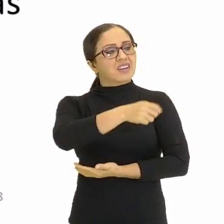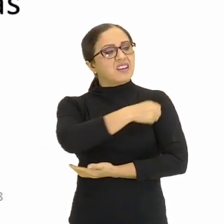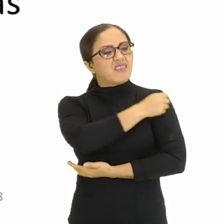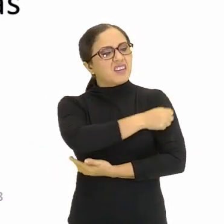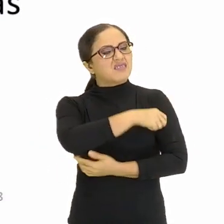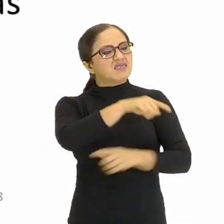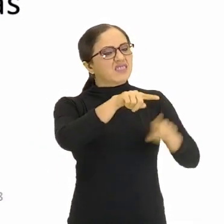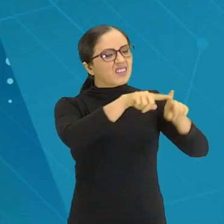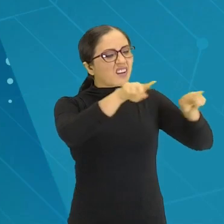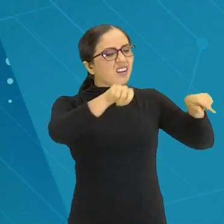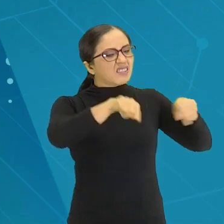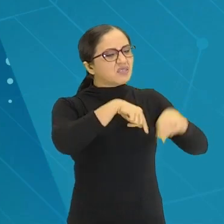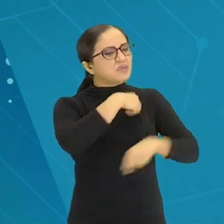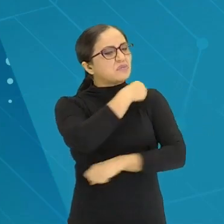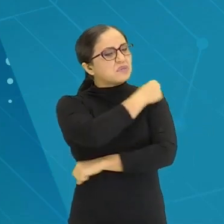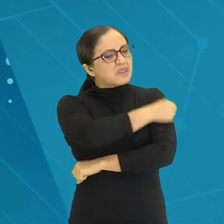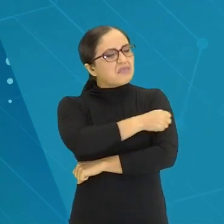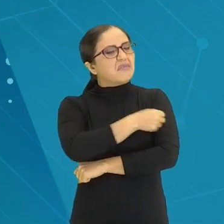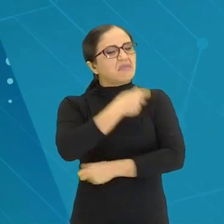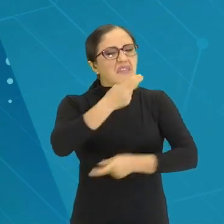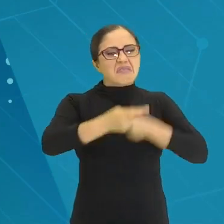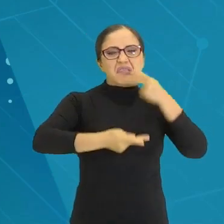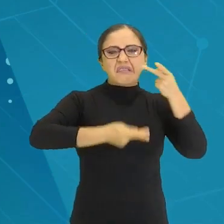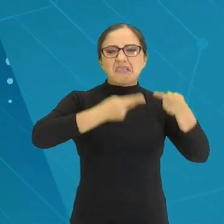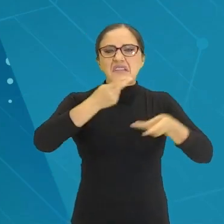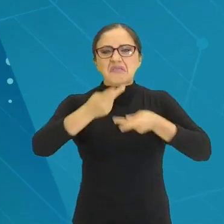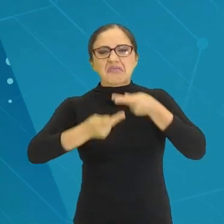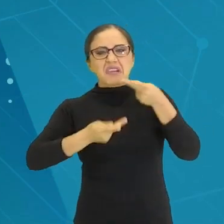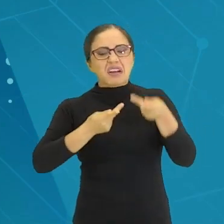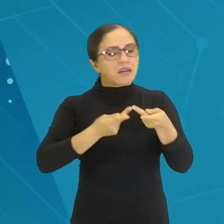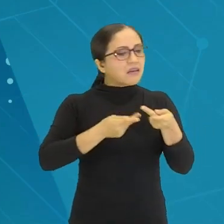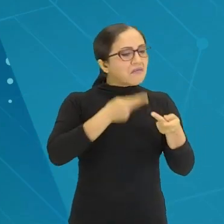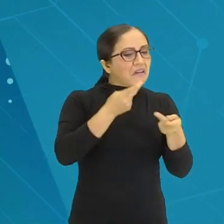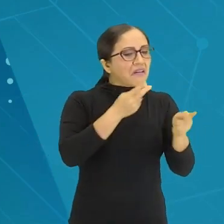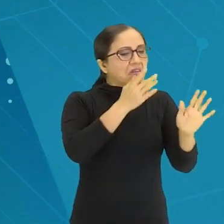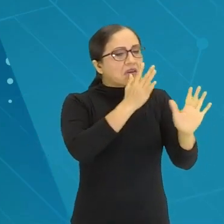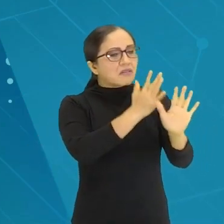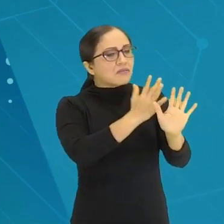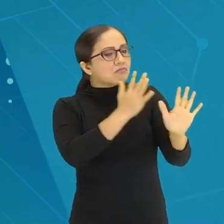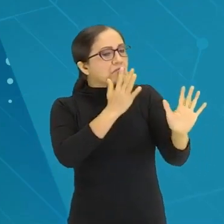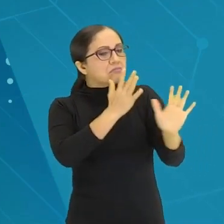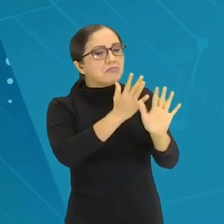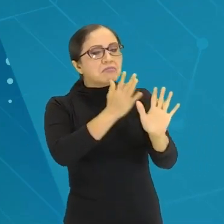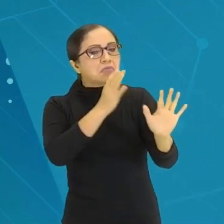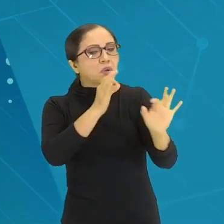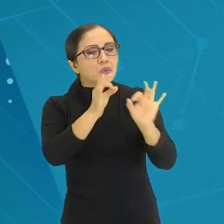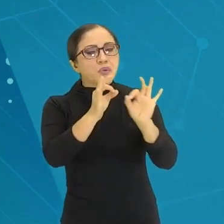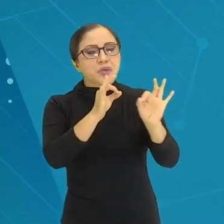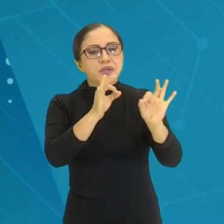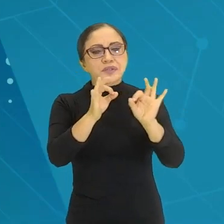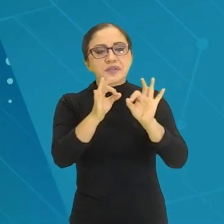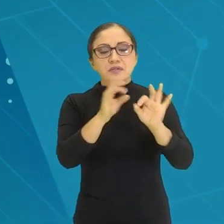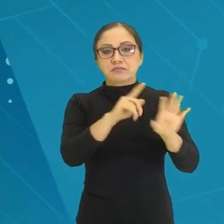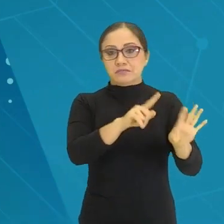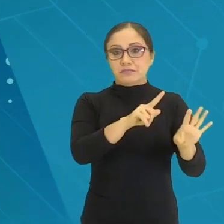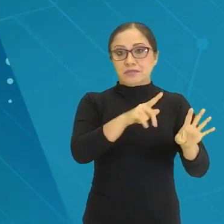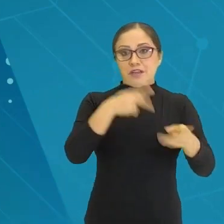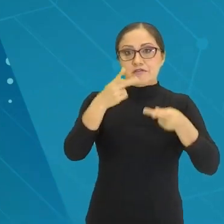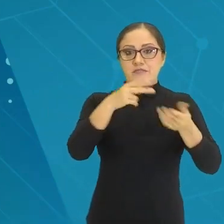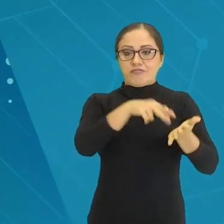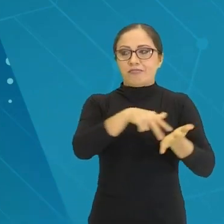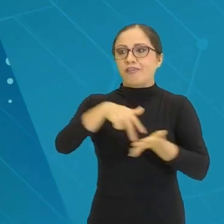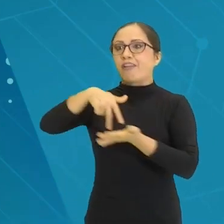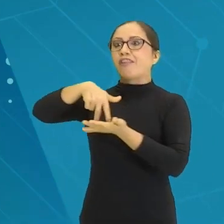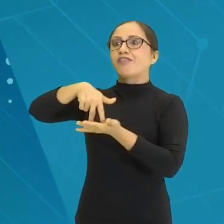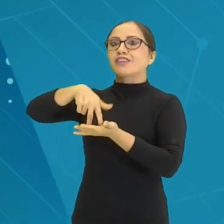aula. Porque se eles estão falando, eles não vão ficar em fila, arrumadinhos. Eles vão levantar, vão argumentar. E é preciso que se